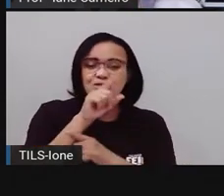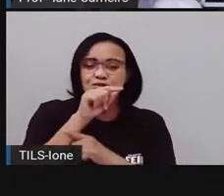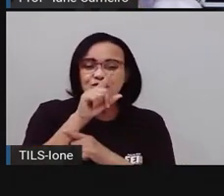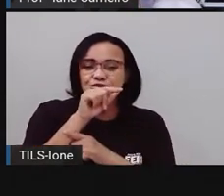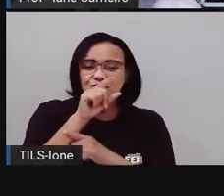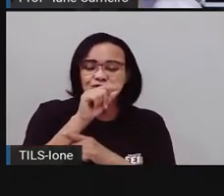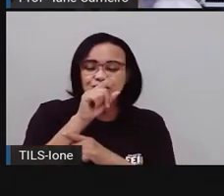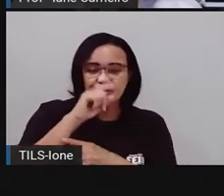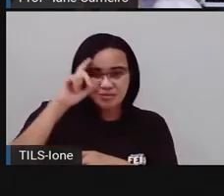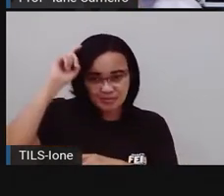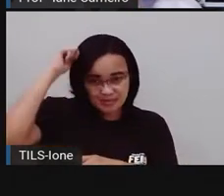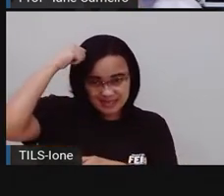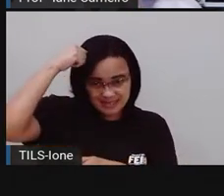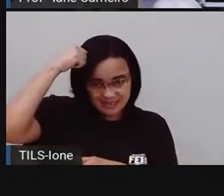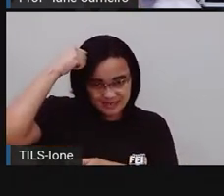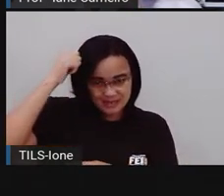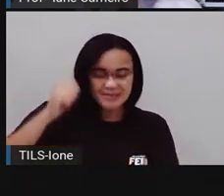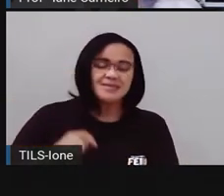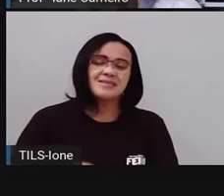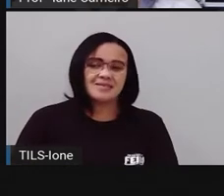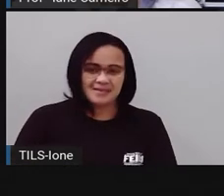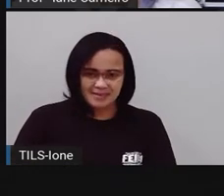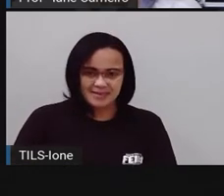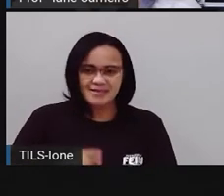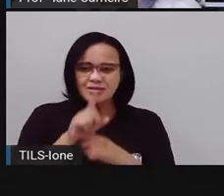palavra corvo, que é um tipo de pássaro.